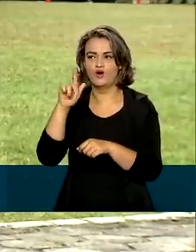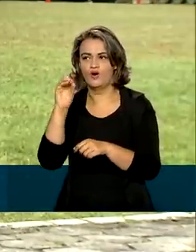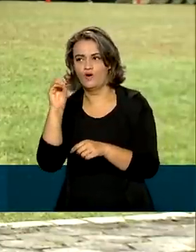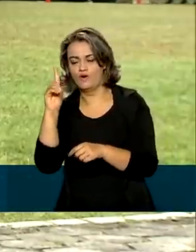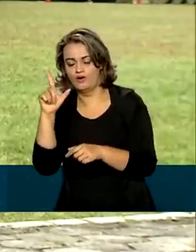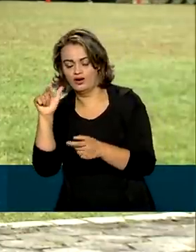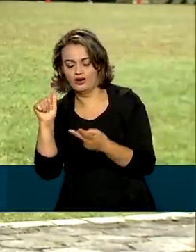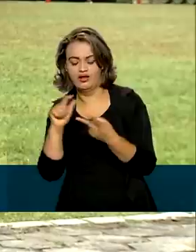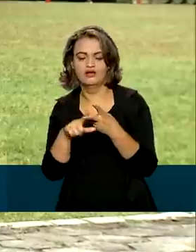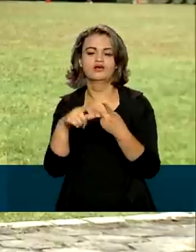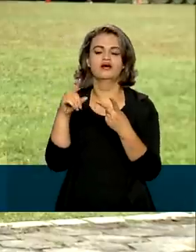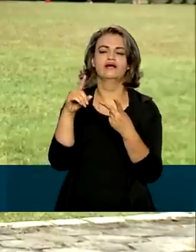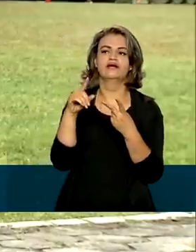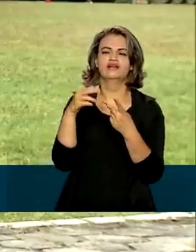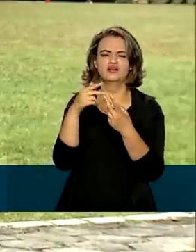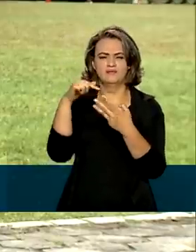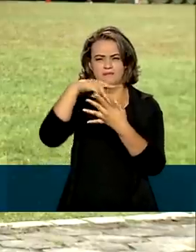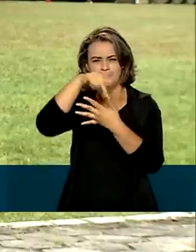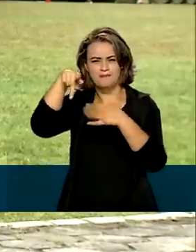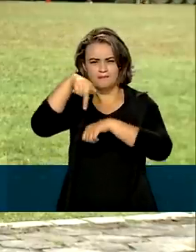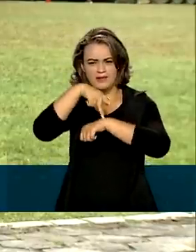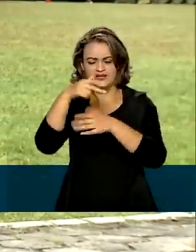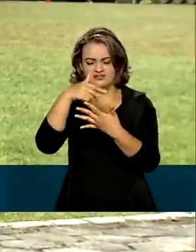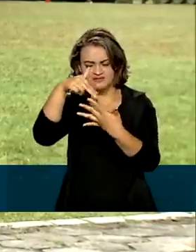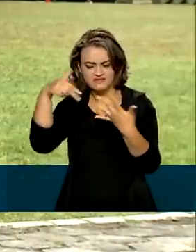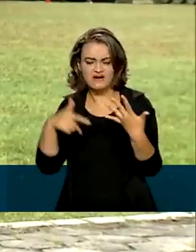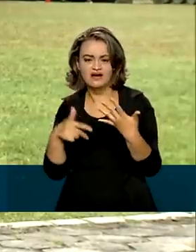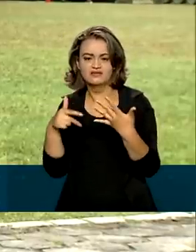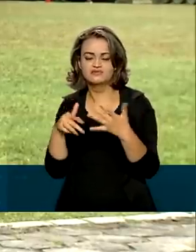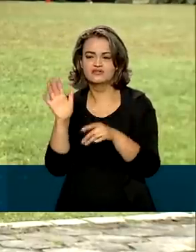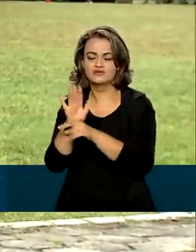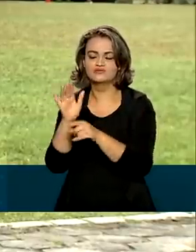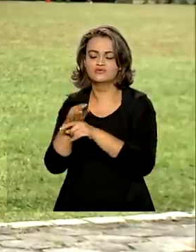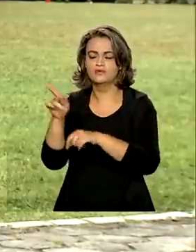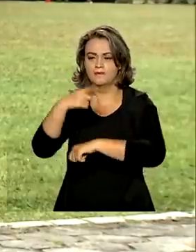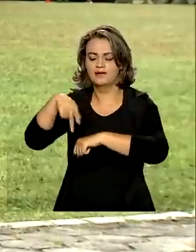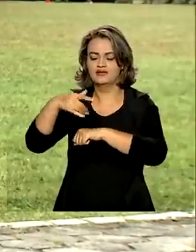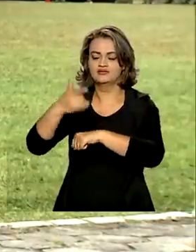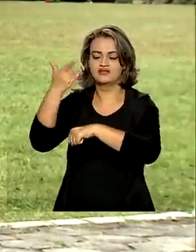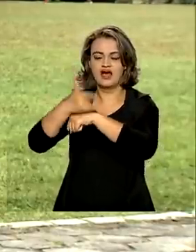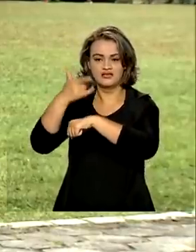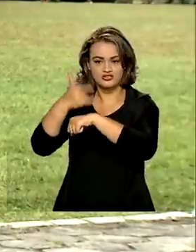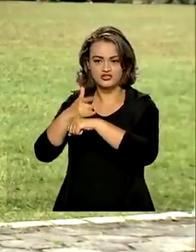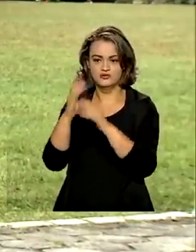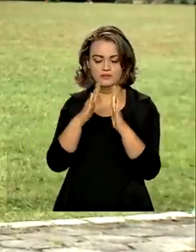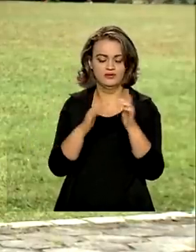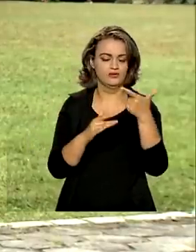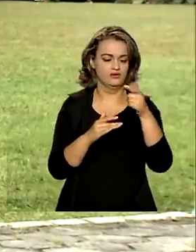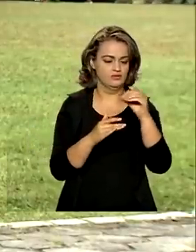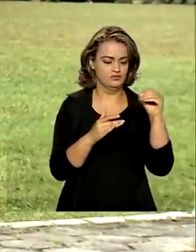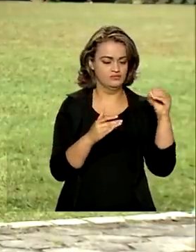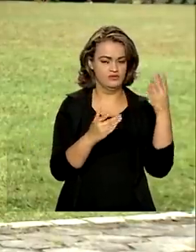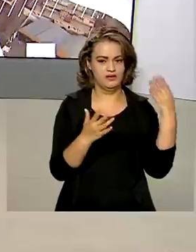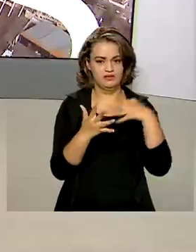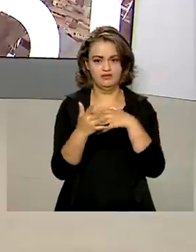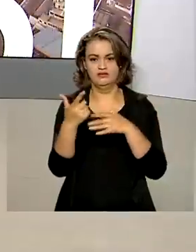na República Dominicana e comandou a missão de paz no Haiti de 2004 a 2017.